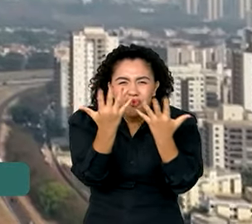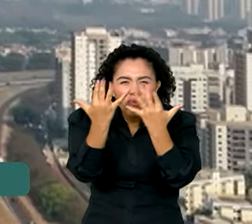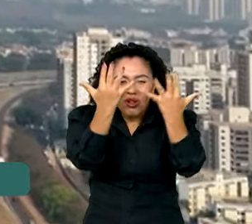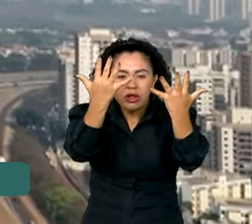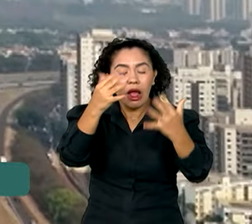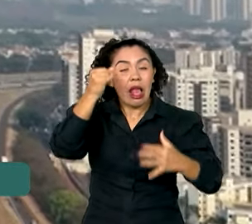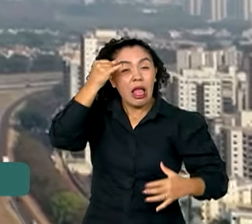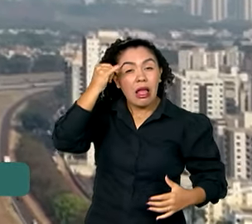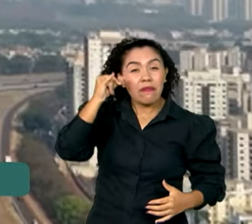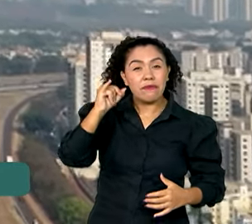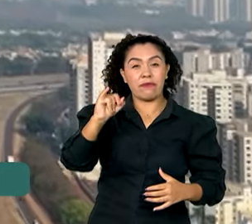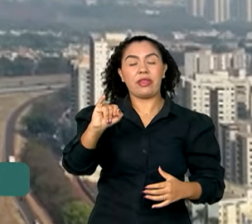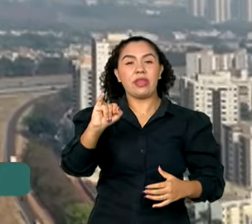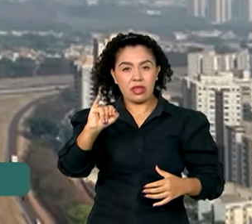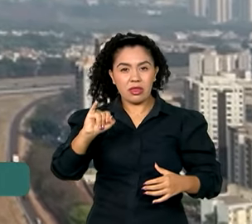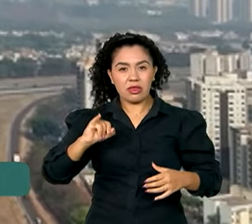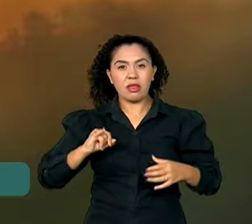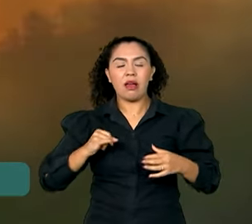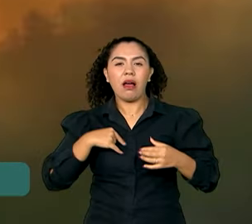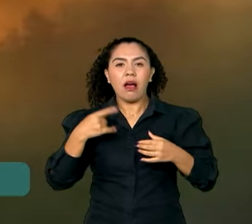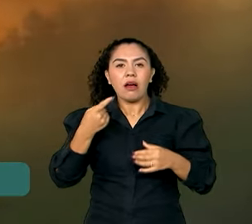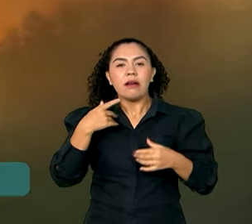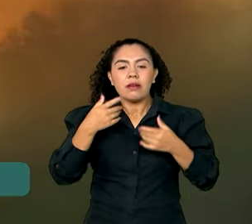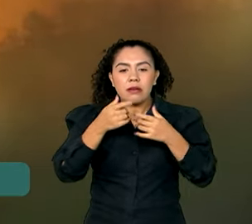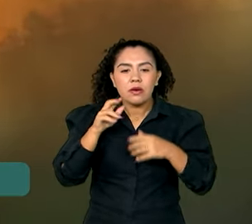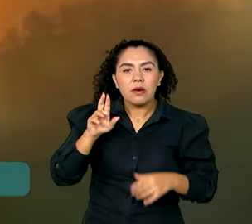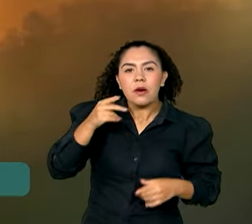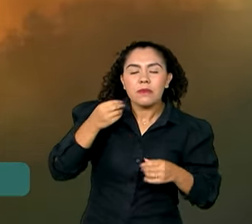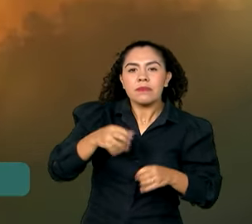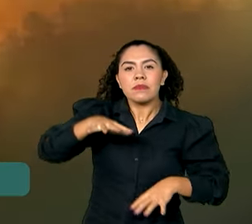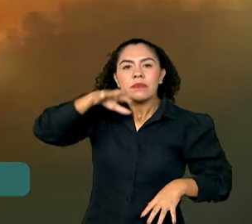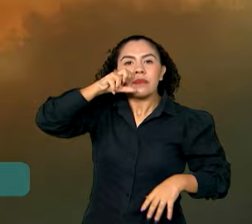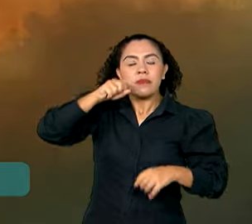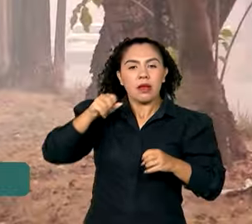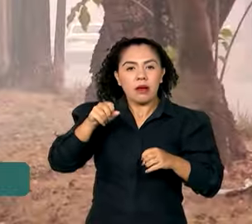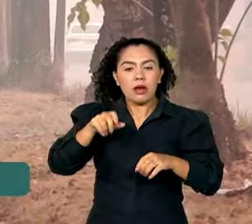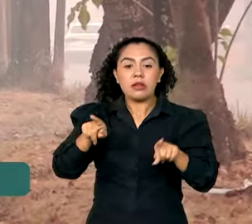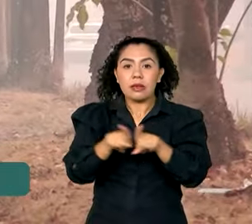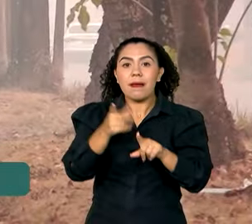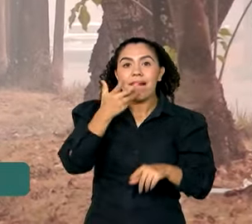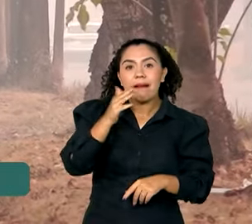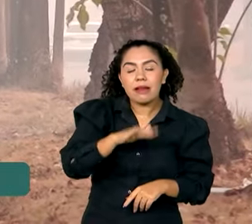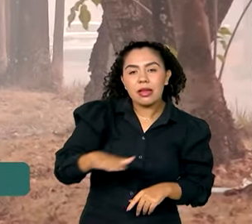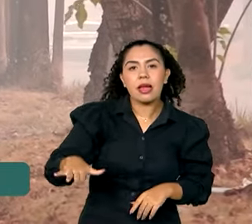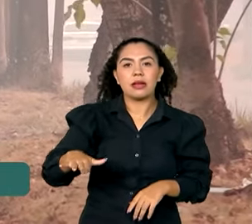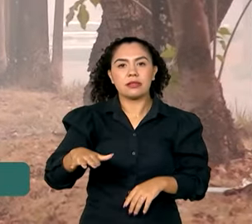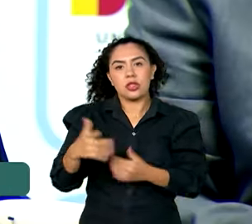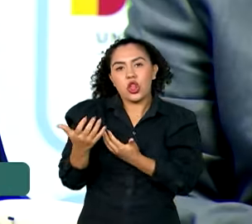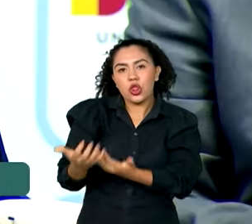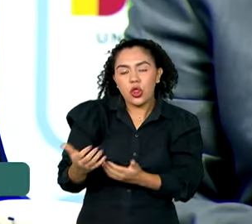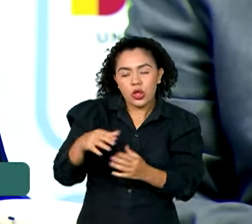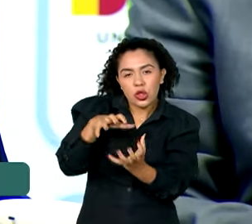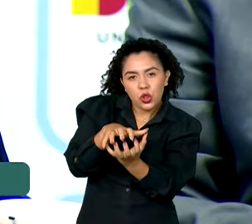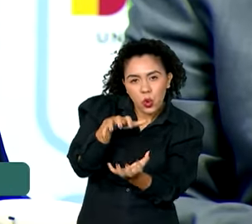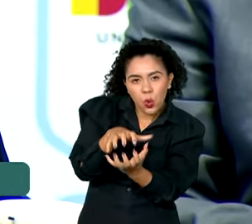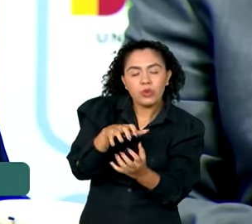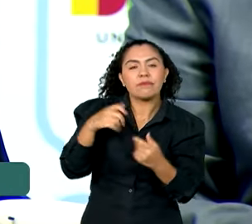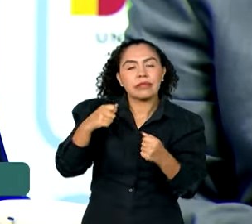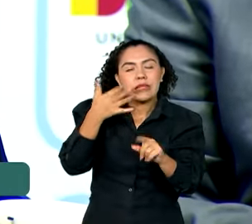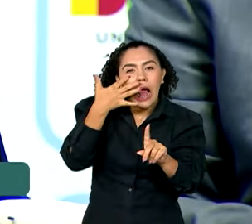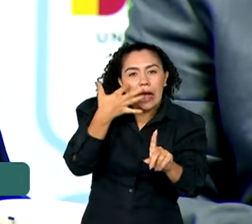ao máximo a exposição ao ar livre. Crianças e idosos precisam de atenção especial. A nossa